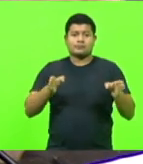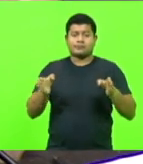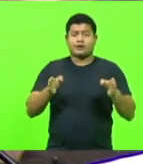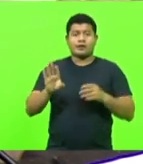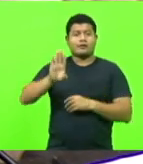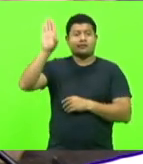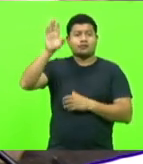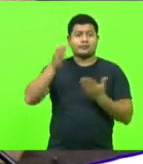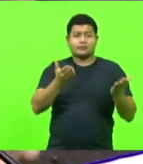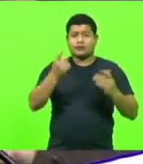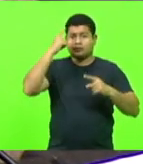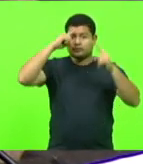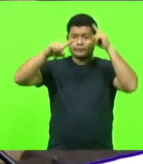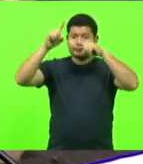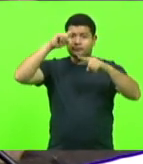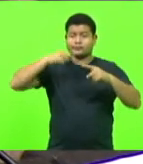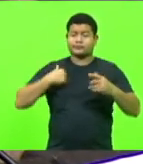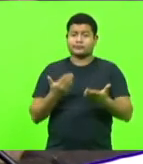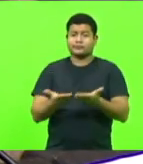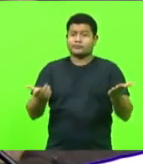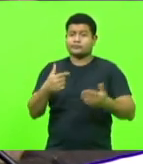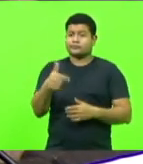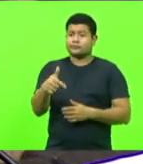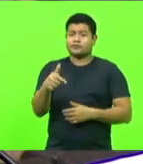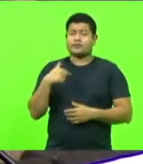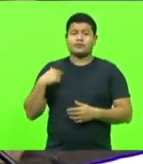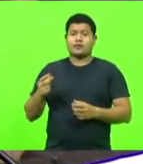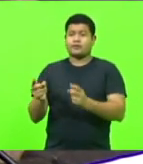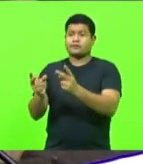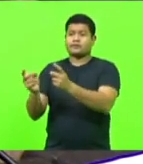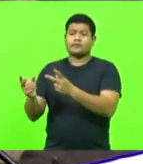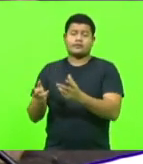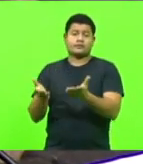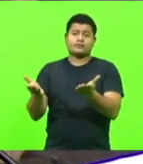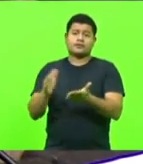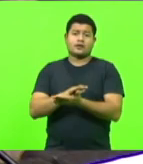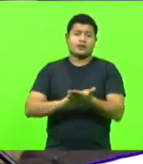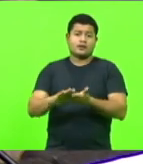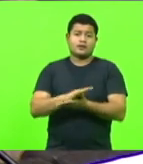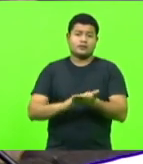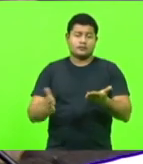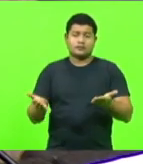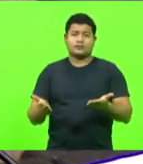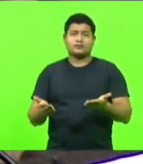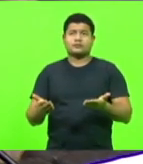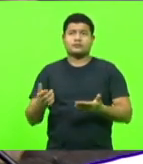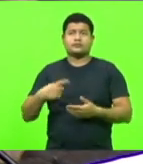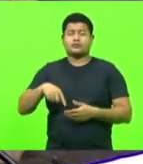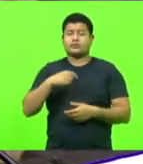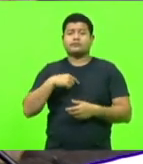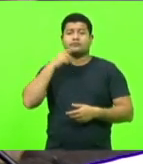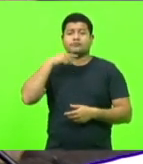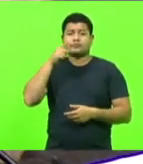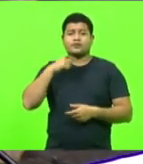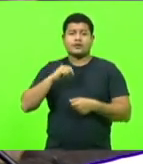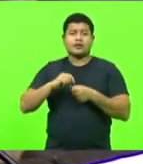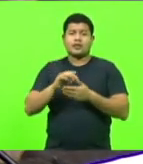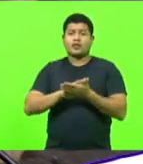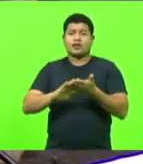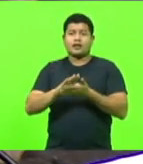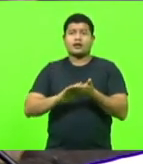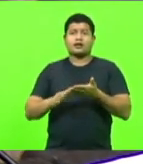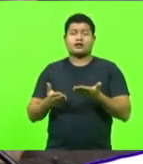e não tivemos uma privatização sequer, uma concessão sequer, não conseguimos fazer nada, nós não caminhamos nesse setor.